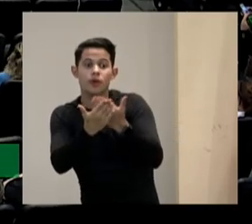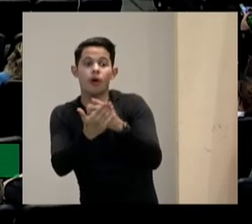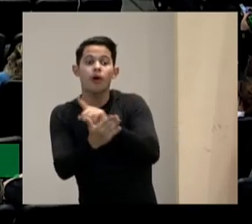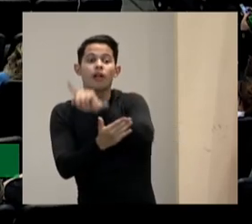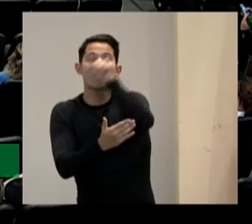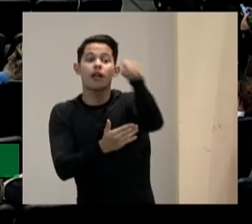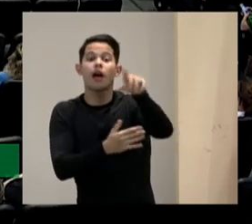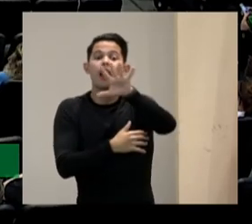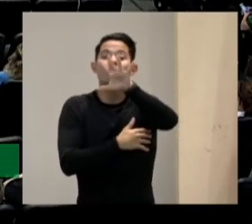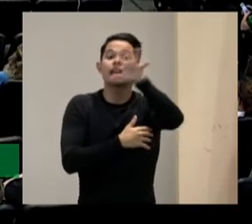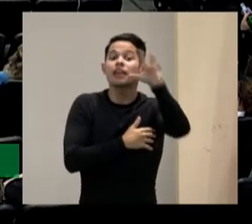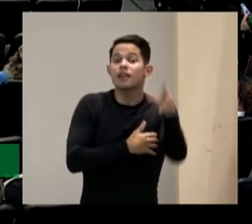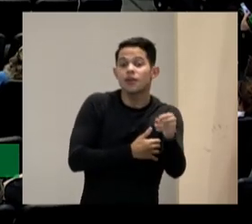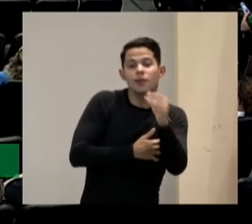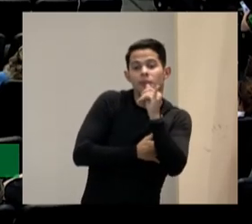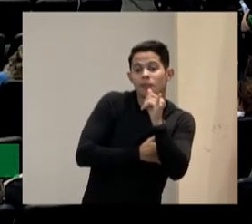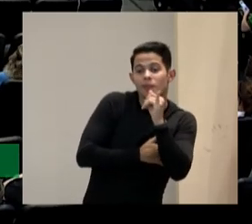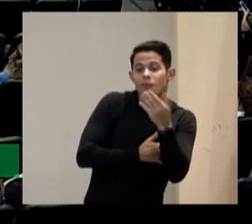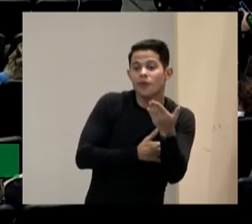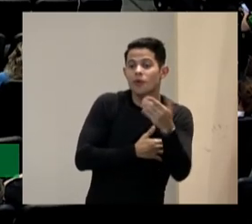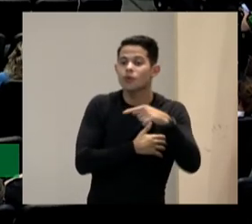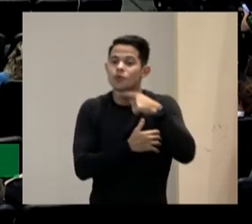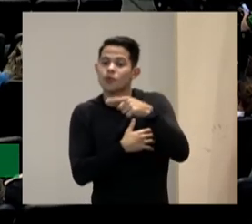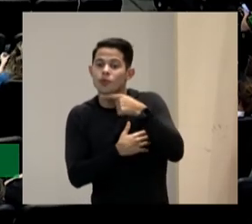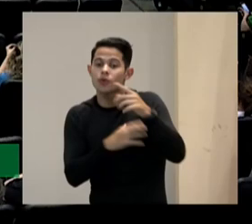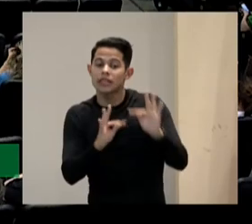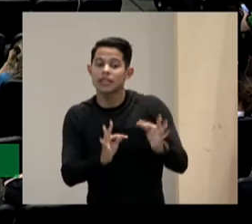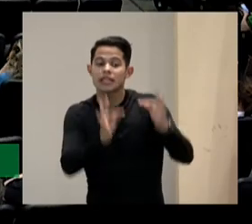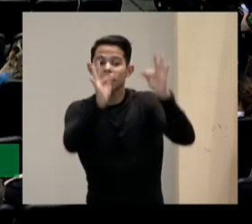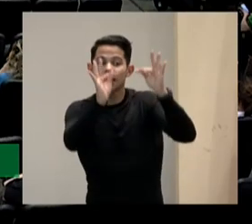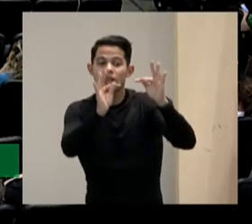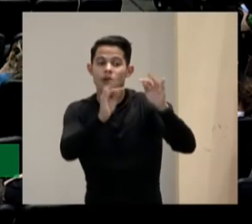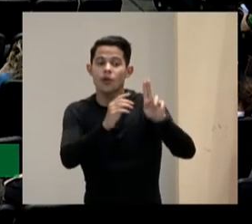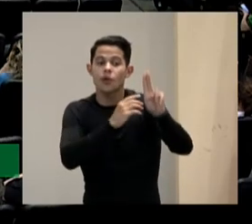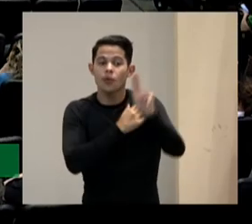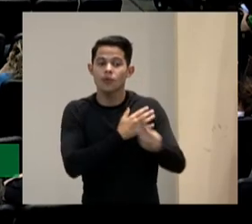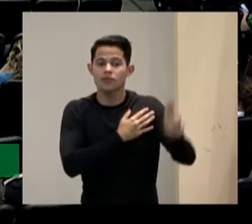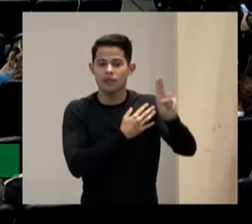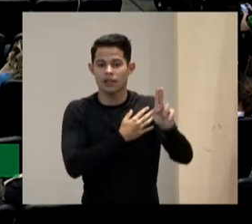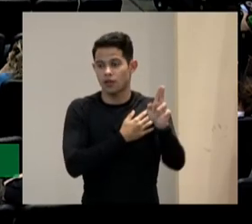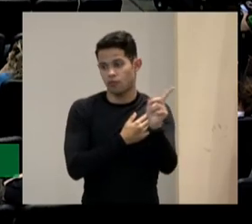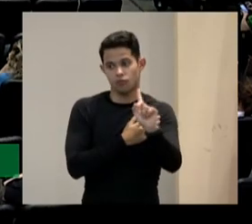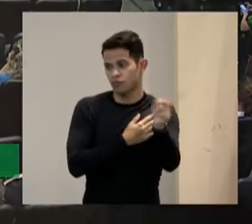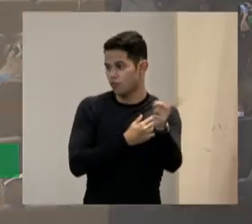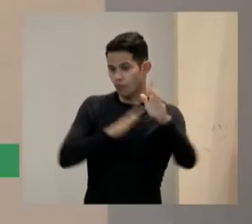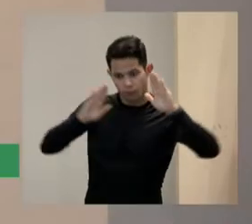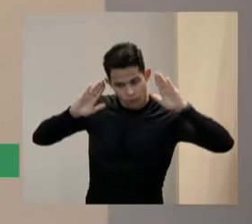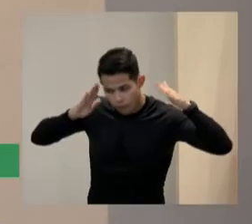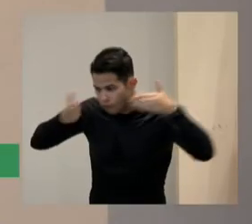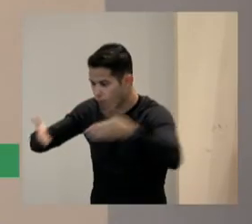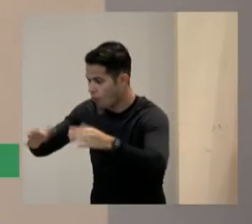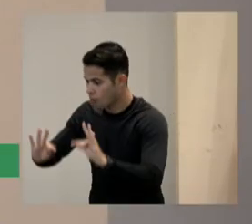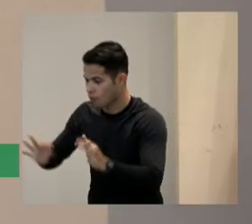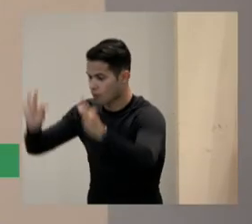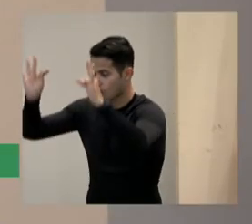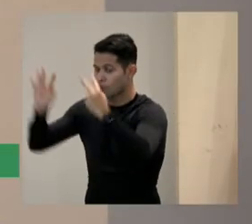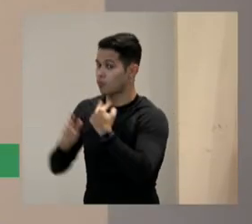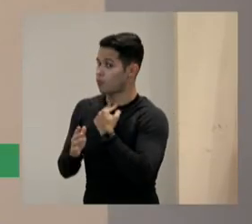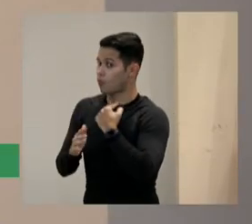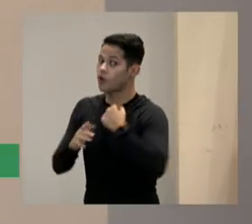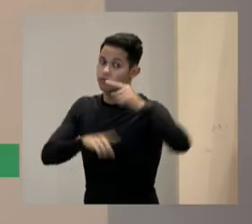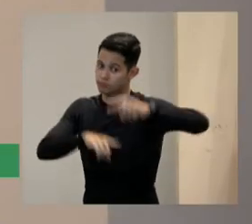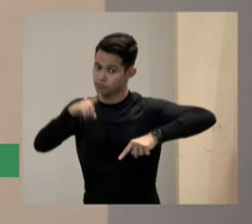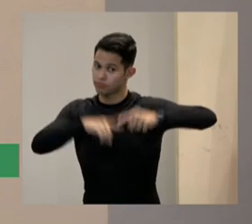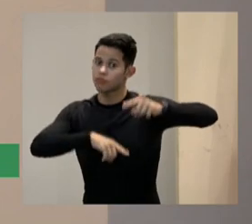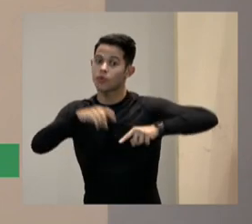a conseguir as tecnologias para poder fazer um Dua então falaram não pode ser só com tecnologias a gente tem que utilizar outros recursos que não sean